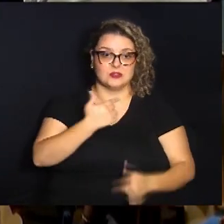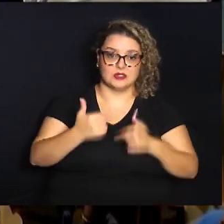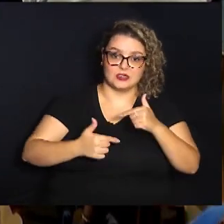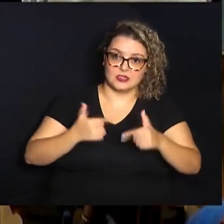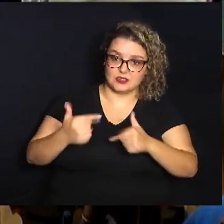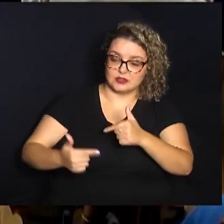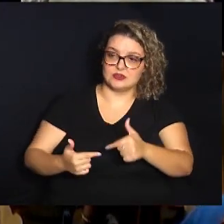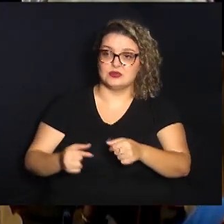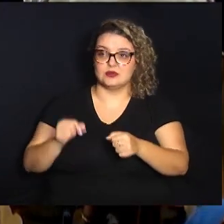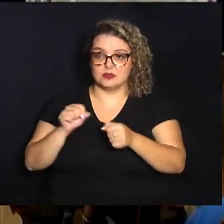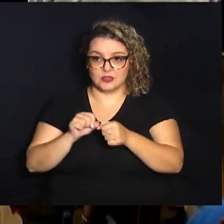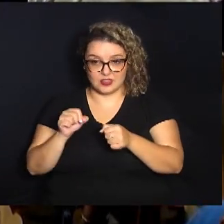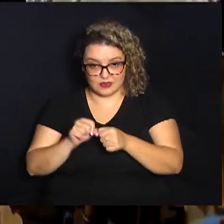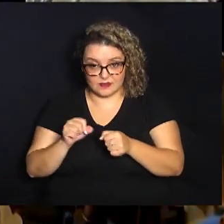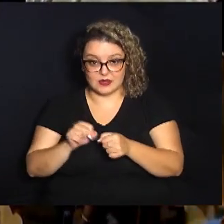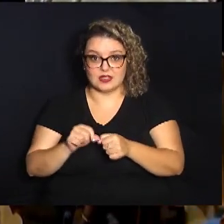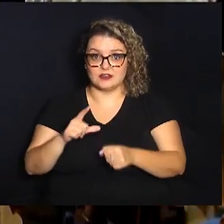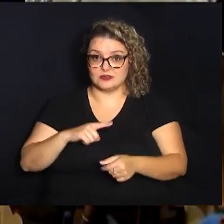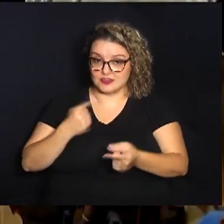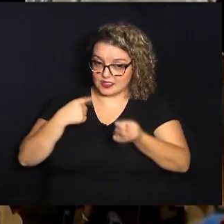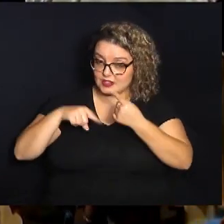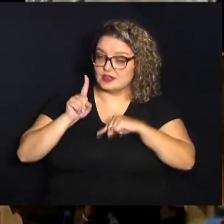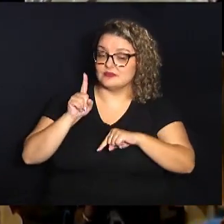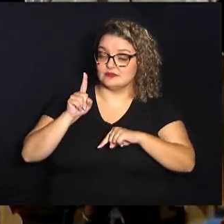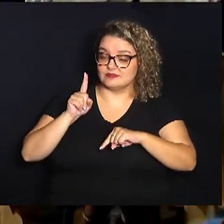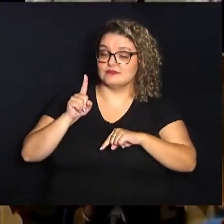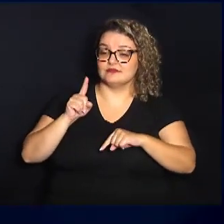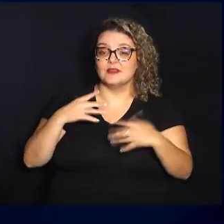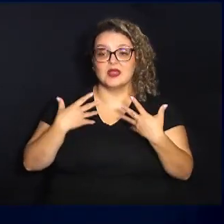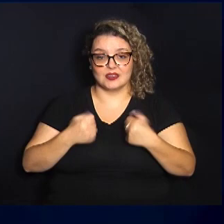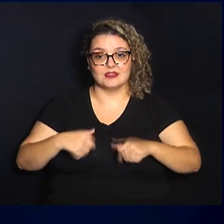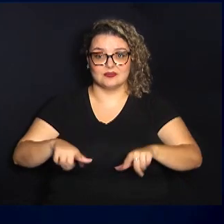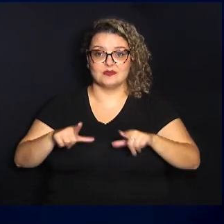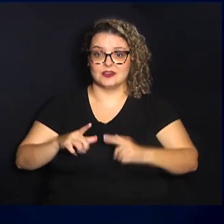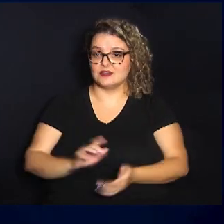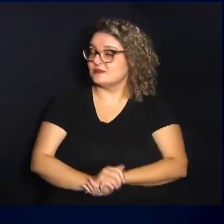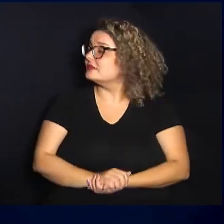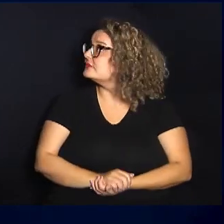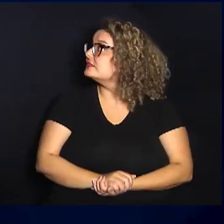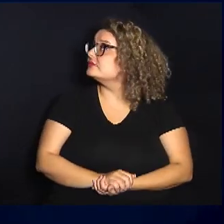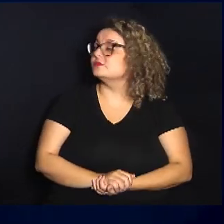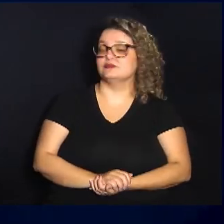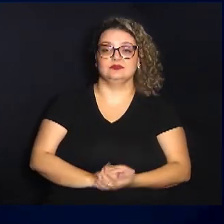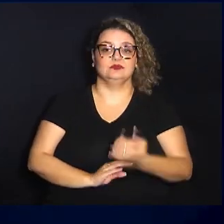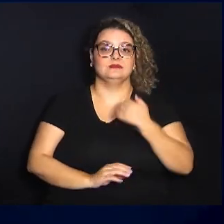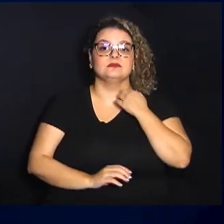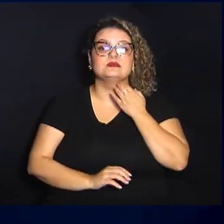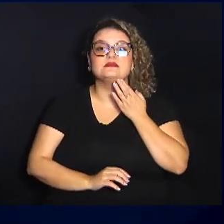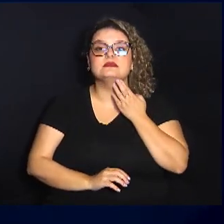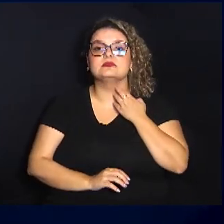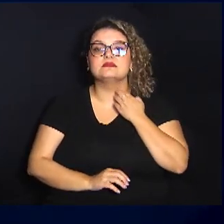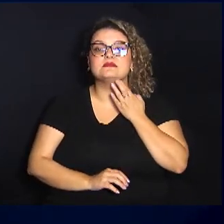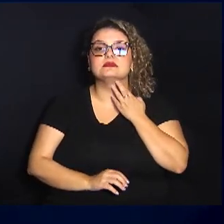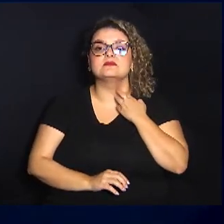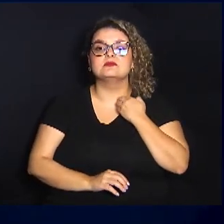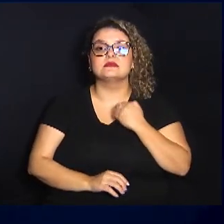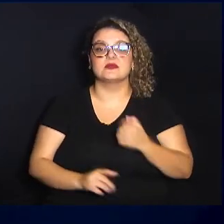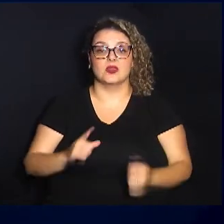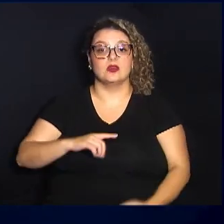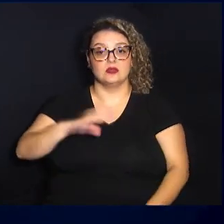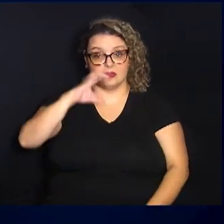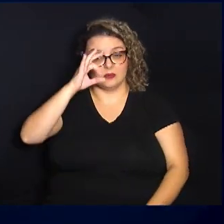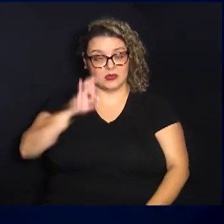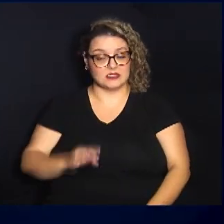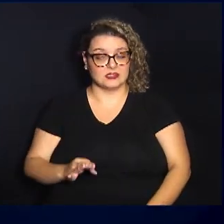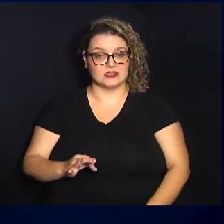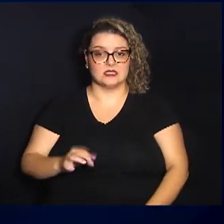que o fizeram ter sucesso e receber o diploma eu tenho uma convicção e não é falsa modéstia de